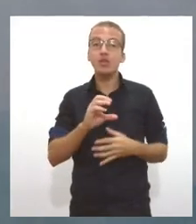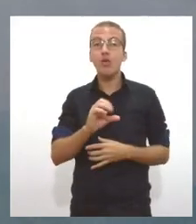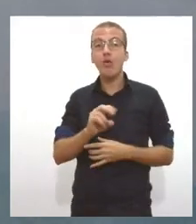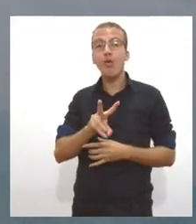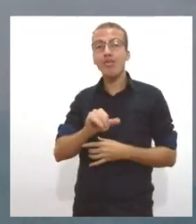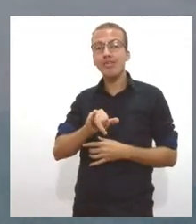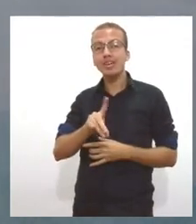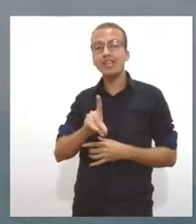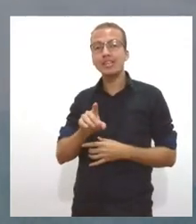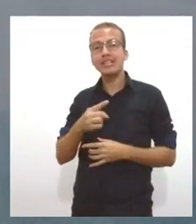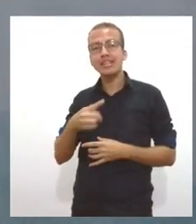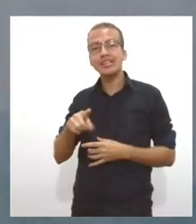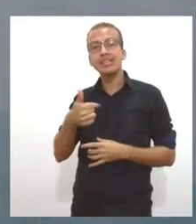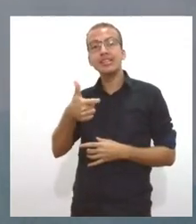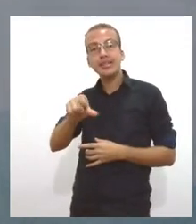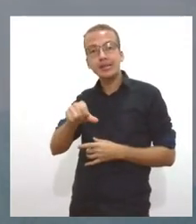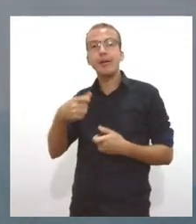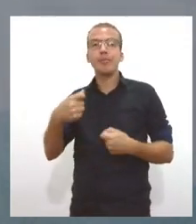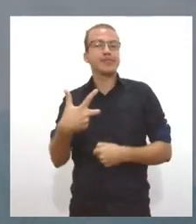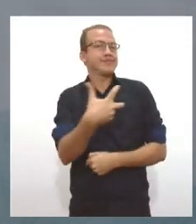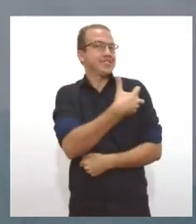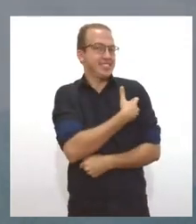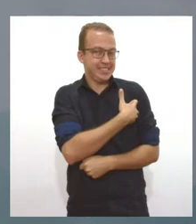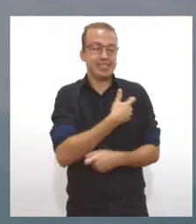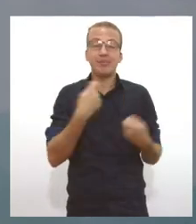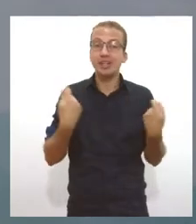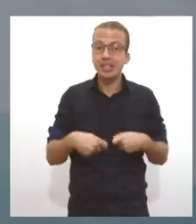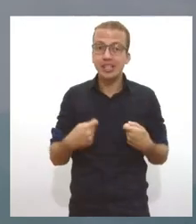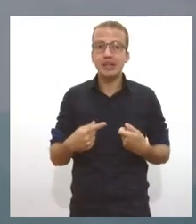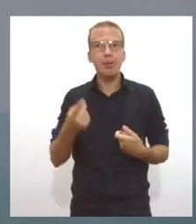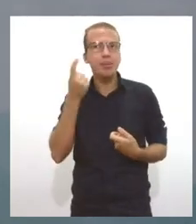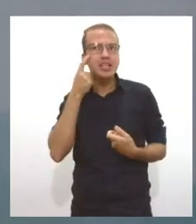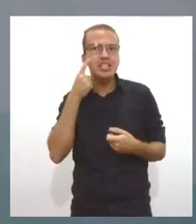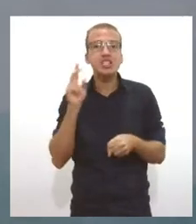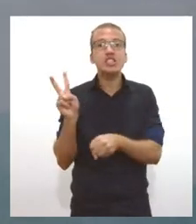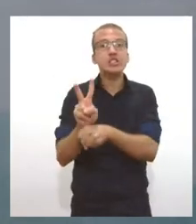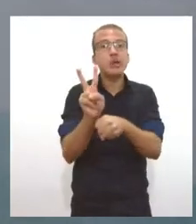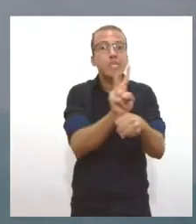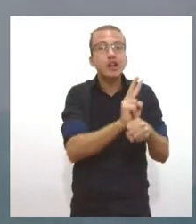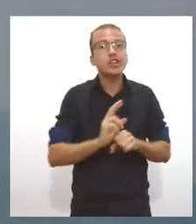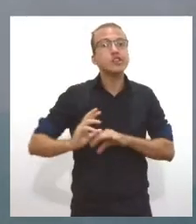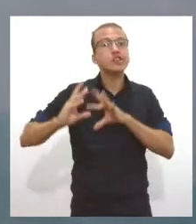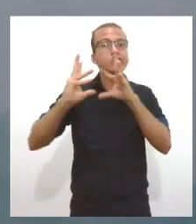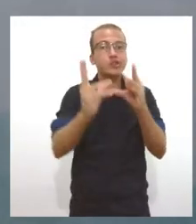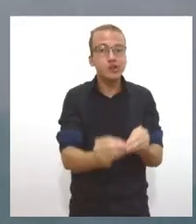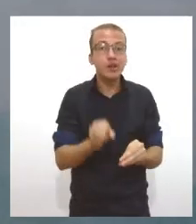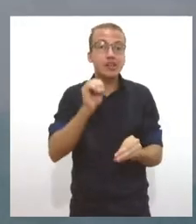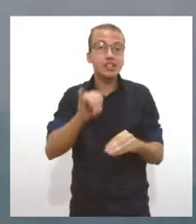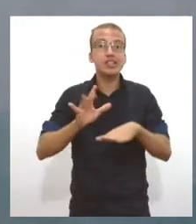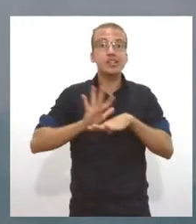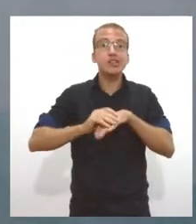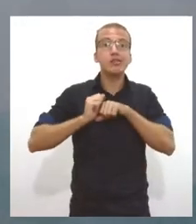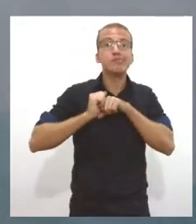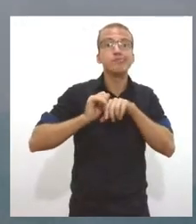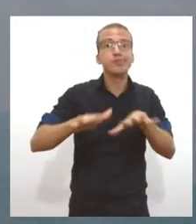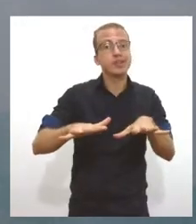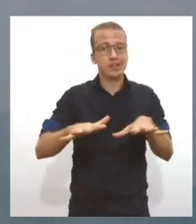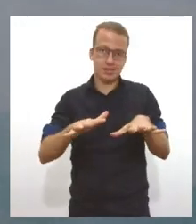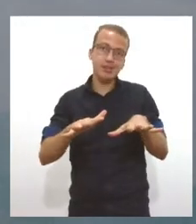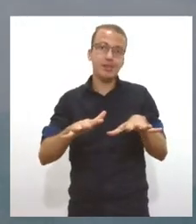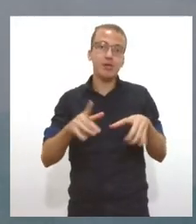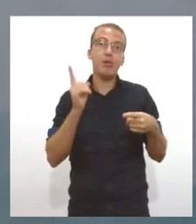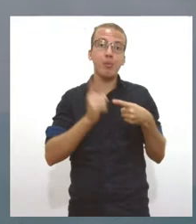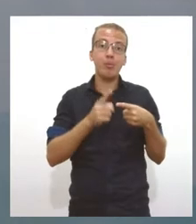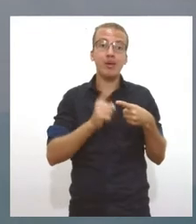é necessária com a vacina. Não tem como a gente ter uma imunidade de rebanho com a doença. Porque é um vírus,